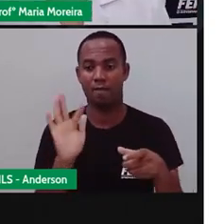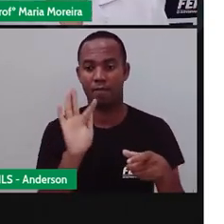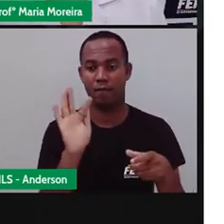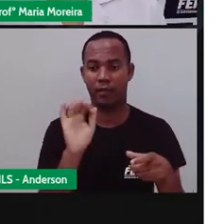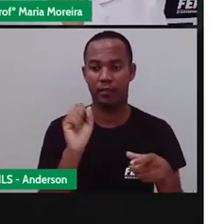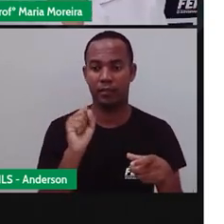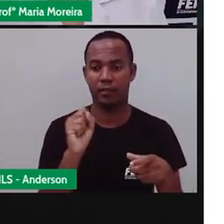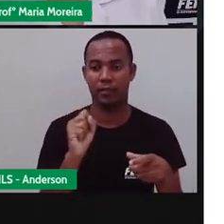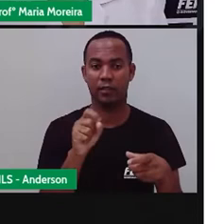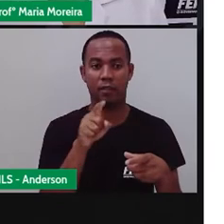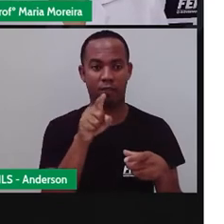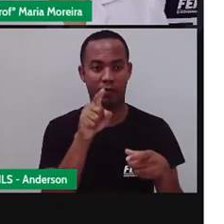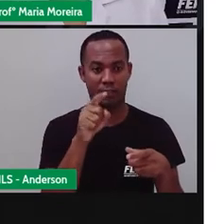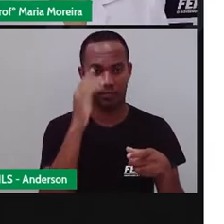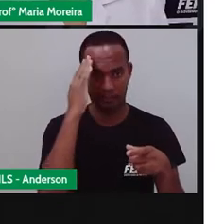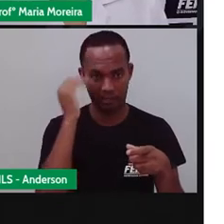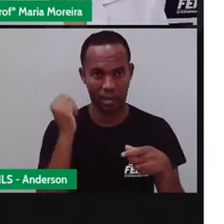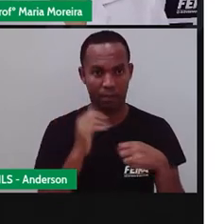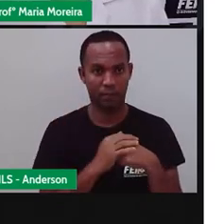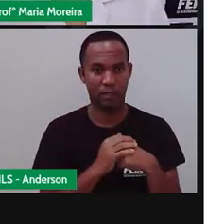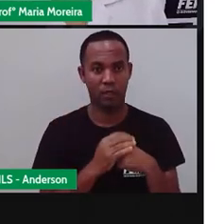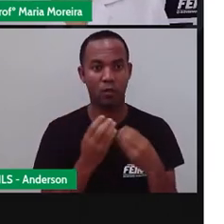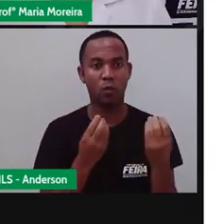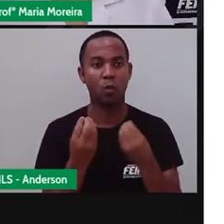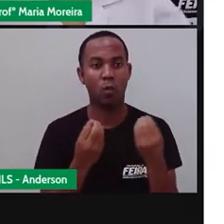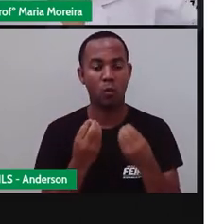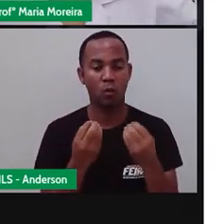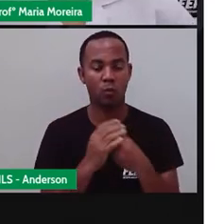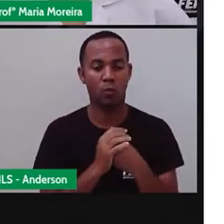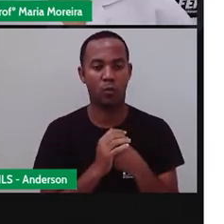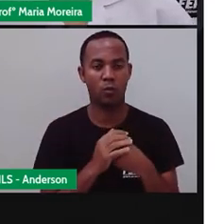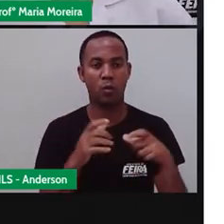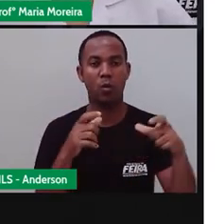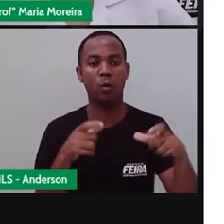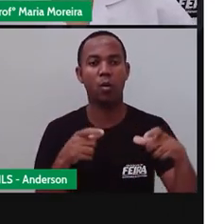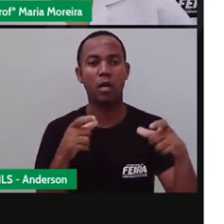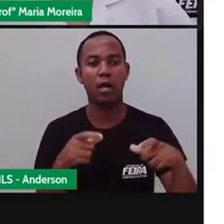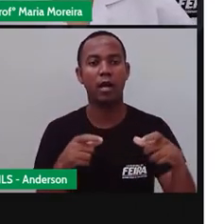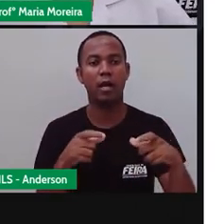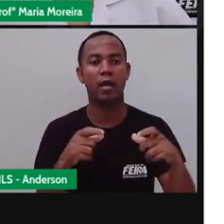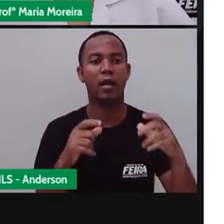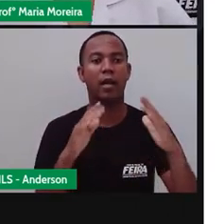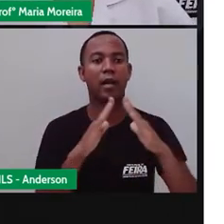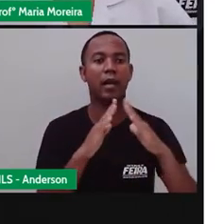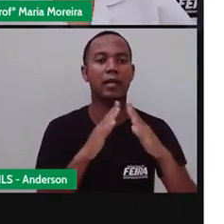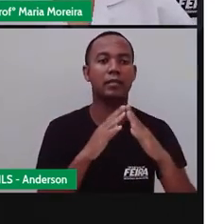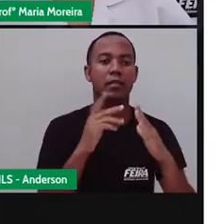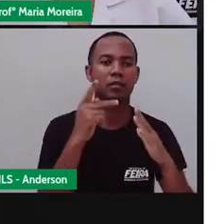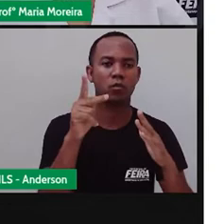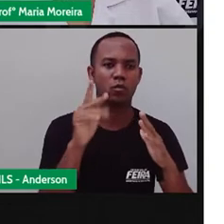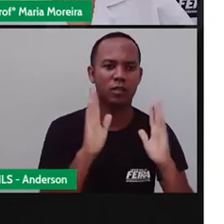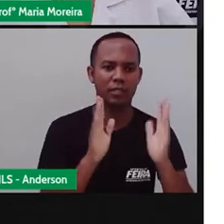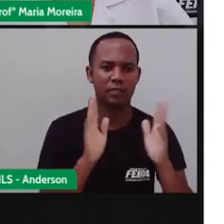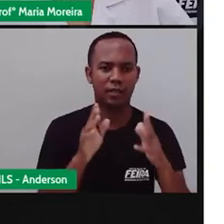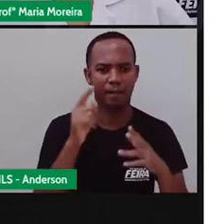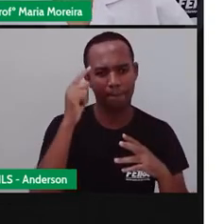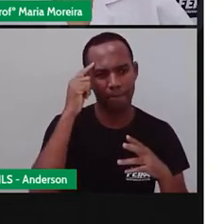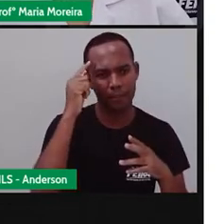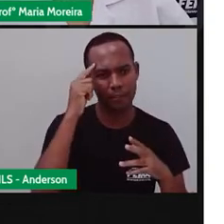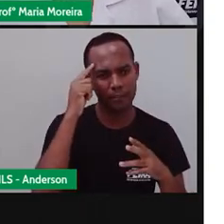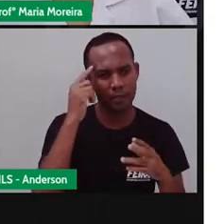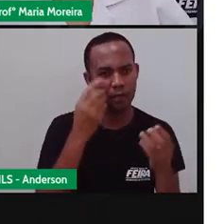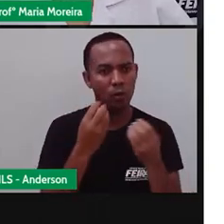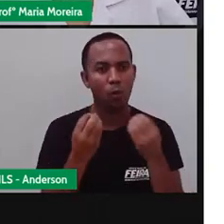né? Vocês sabem o que de fato é um bairro? Qual a característica do bairro onde você mora? Já parou para pensar sobre essas coisas?